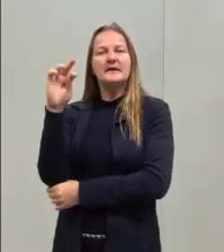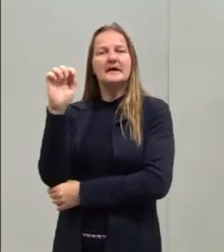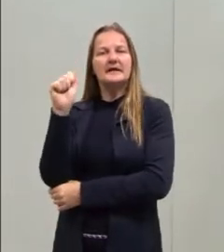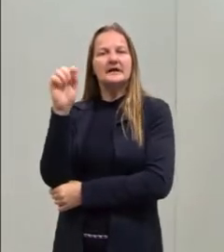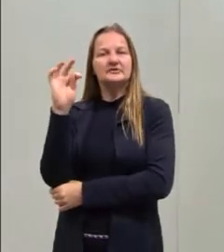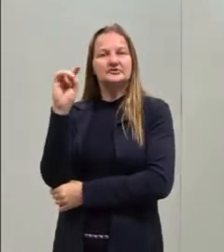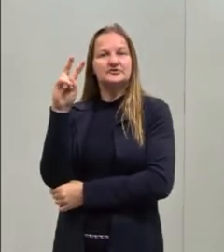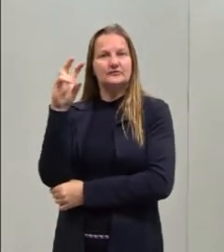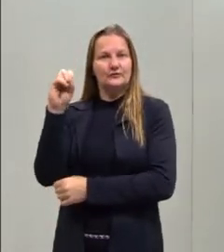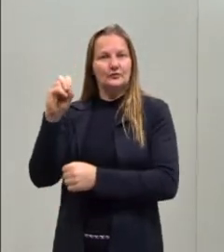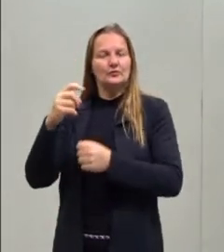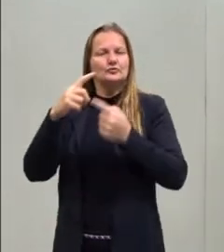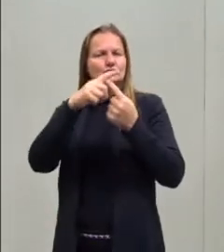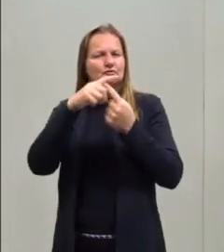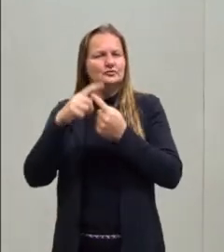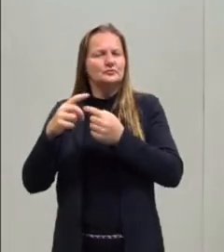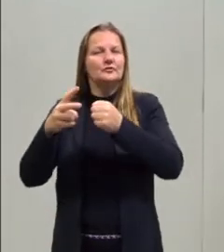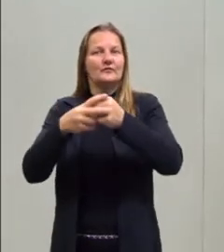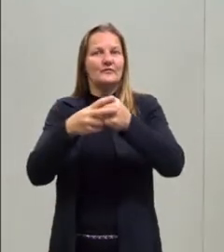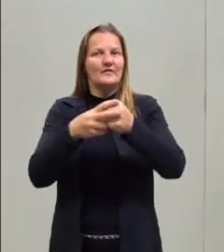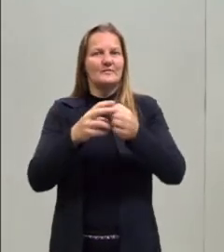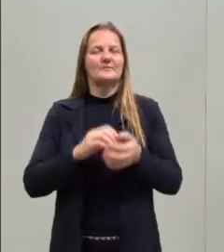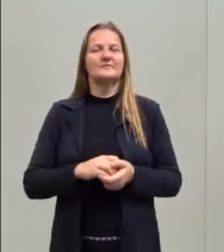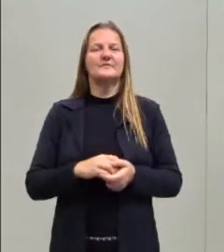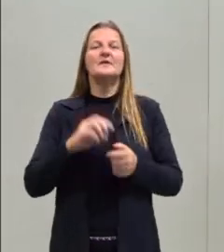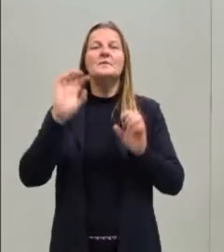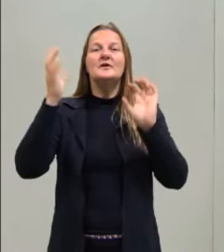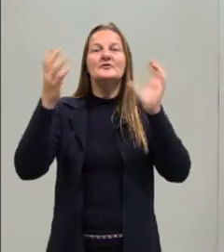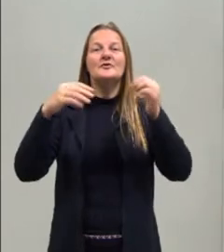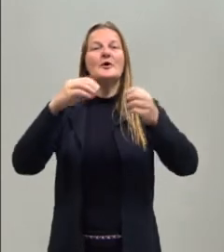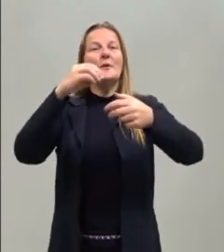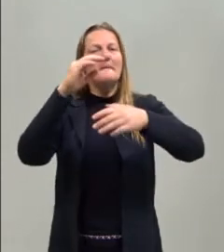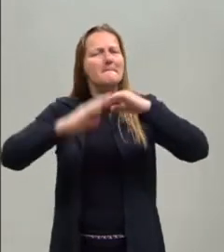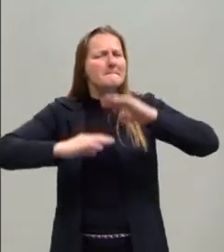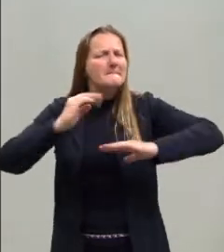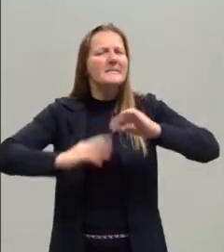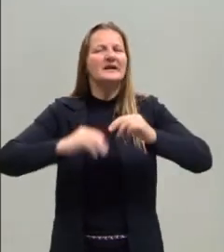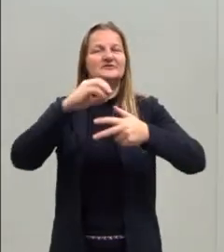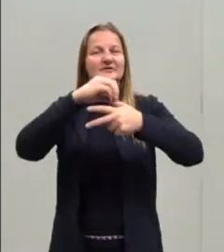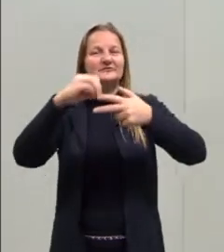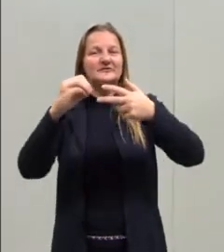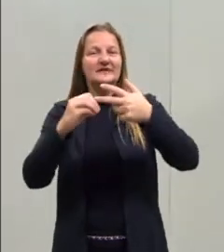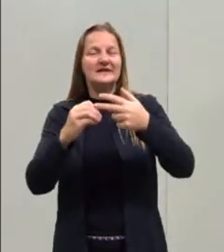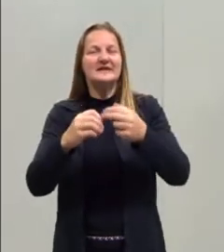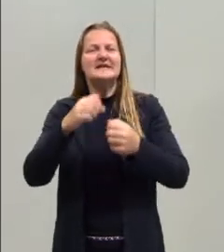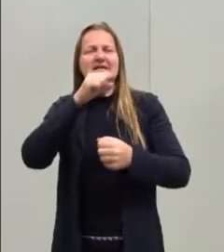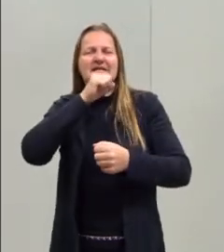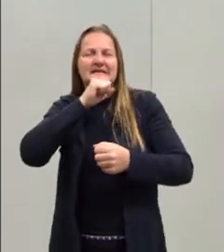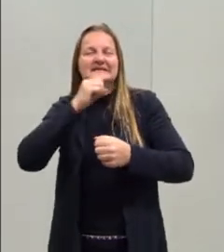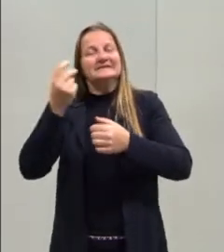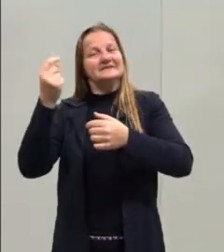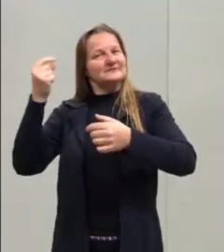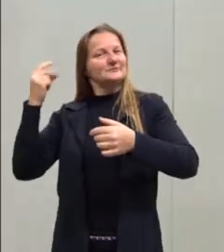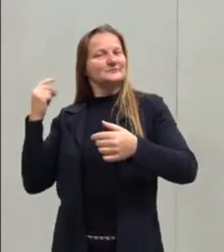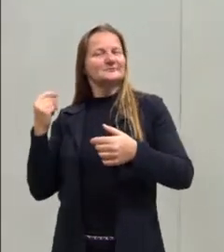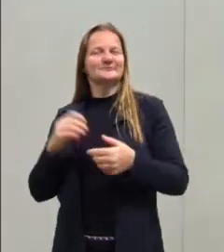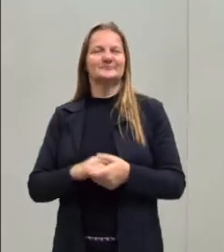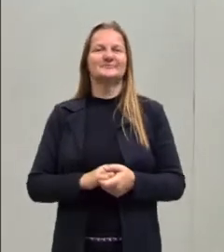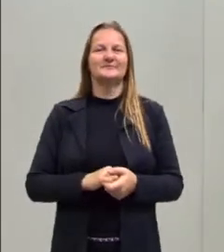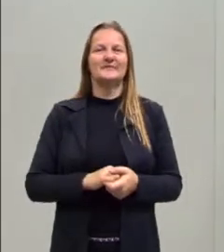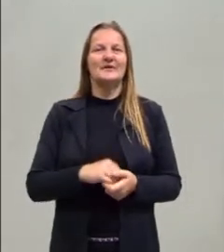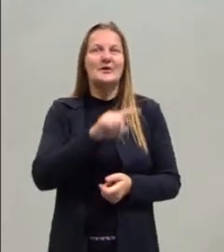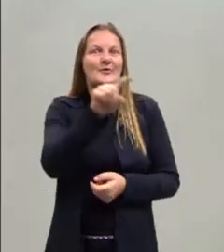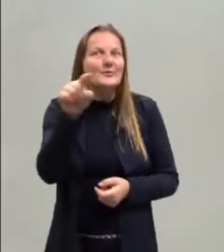verbal e o imperativo e resolver algumas questões que já caíram em outras aplicações do ENEM. Não